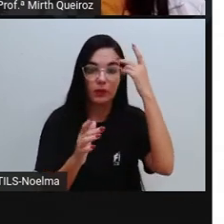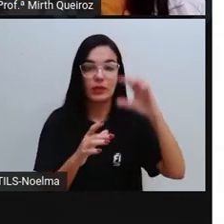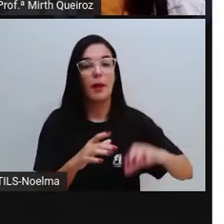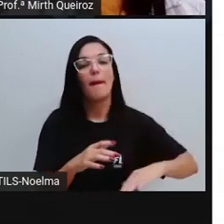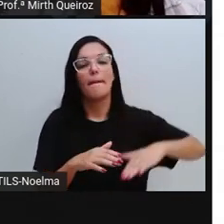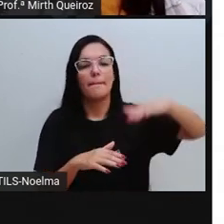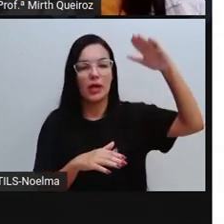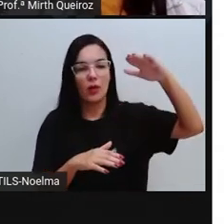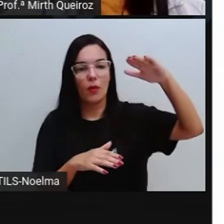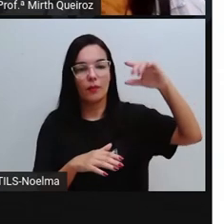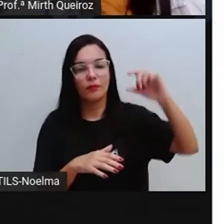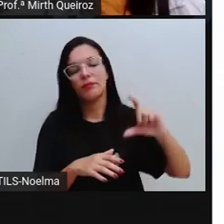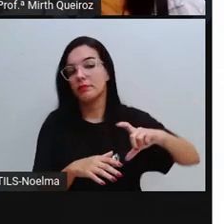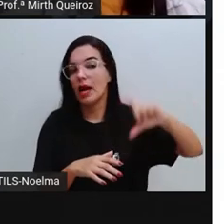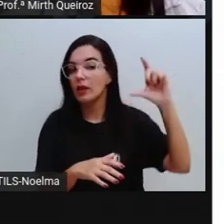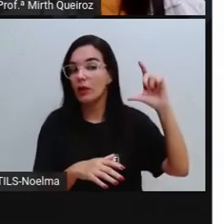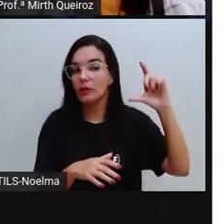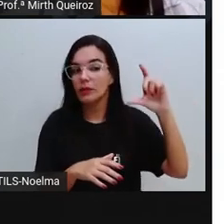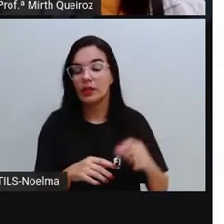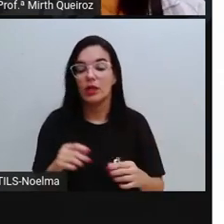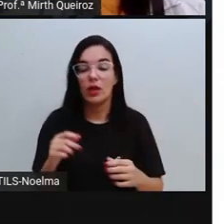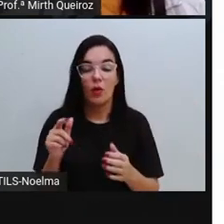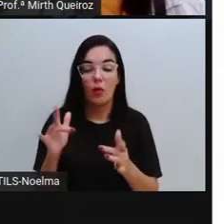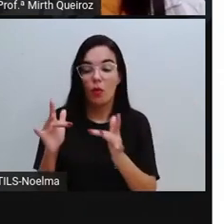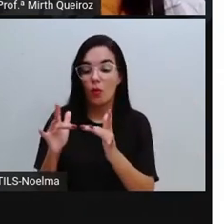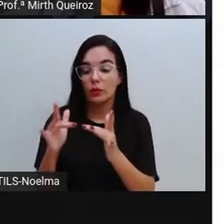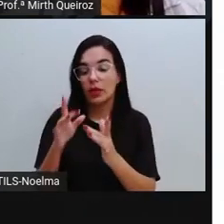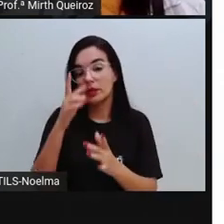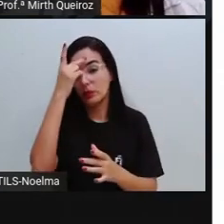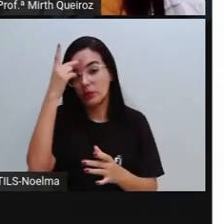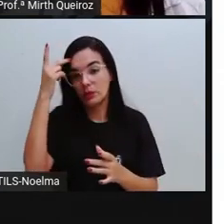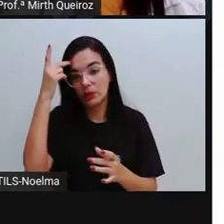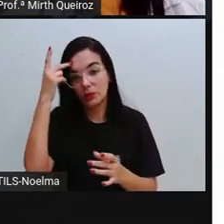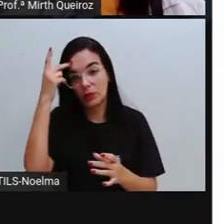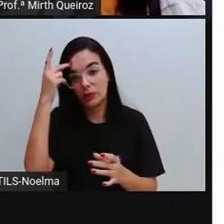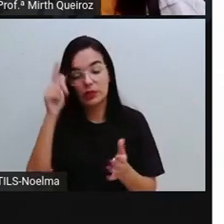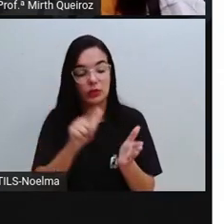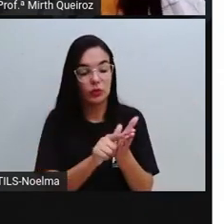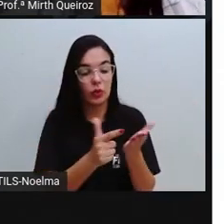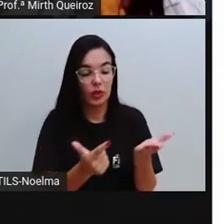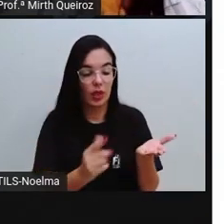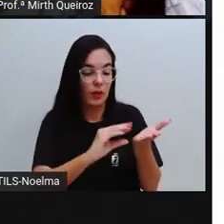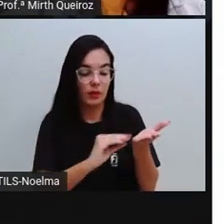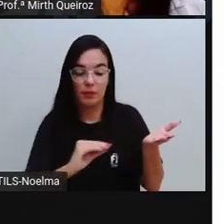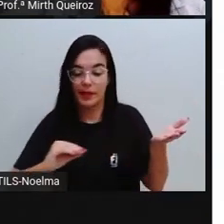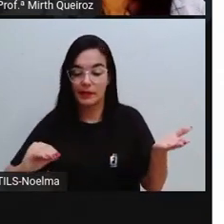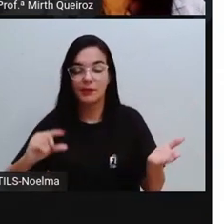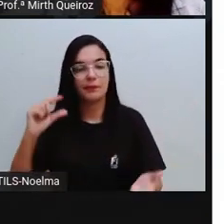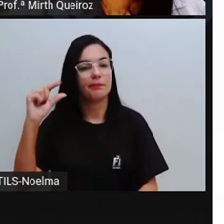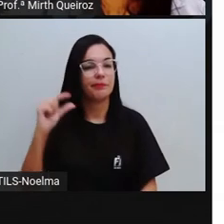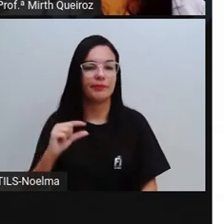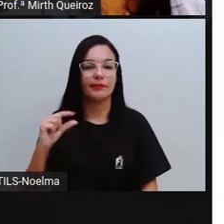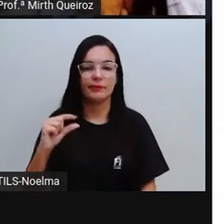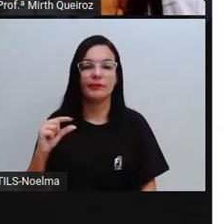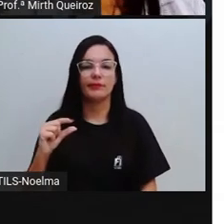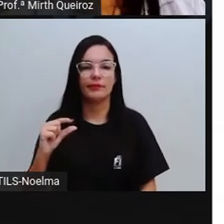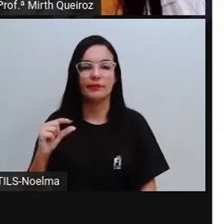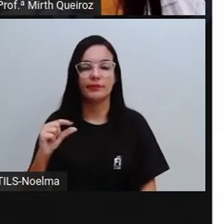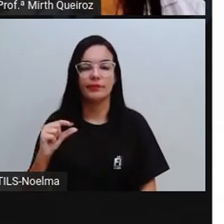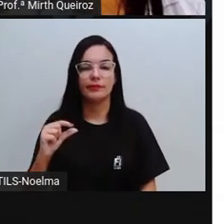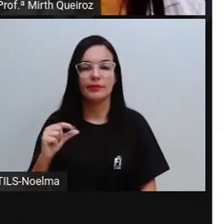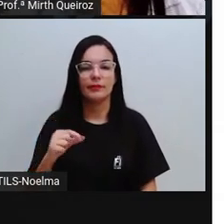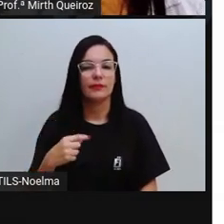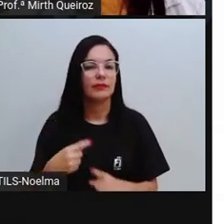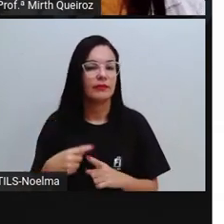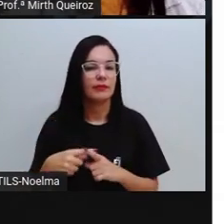impresso podem enviar suas opiniões à redação, como eu disse para vocês, por meio de cartas, mas nem todas são respondidas ou